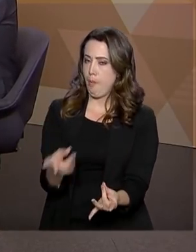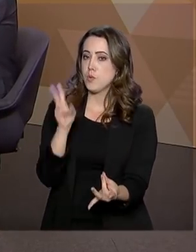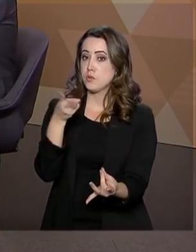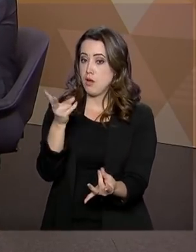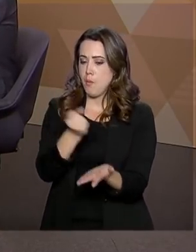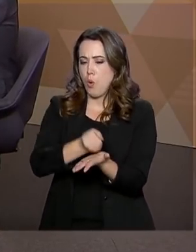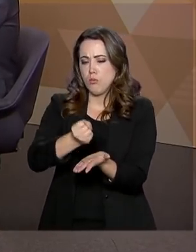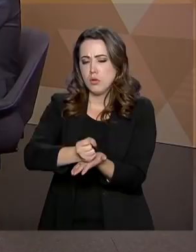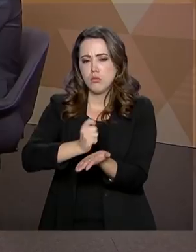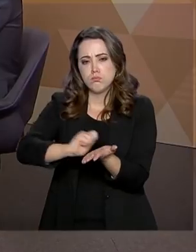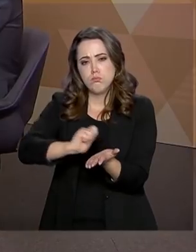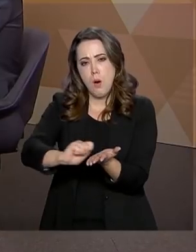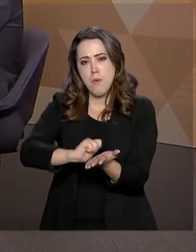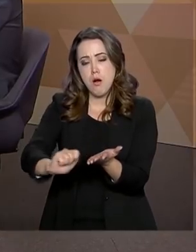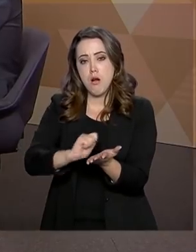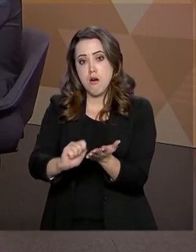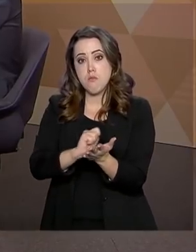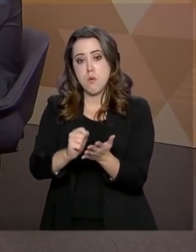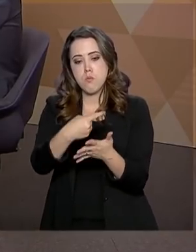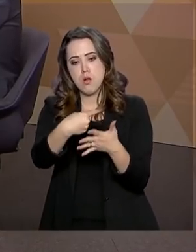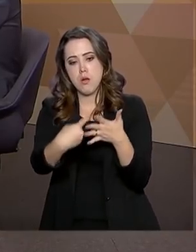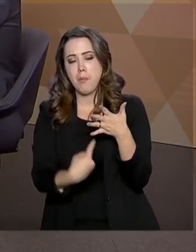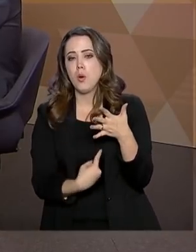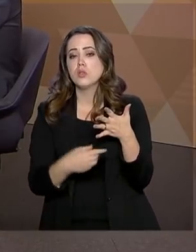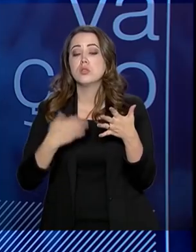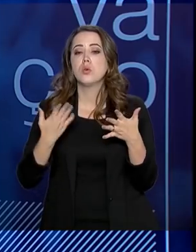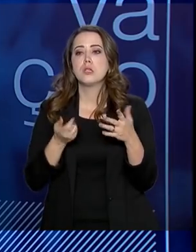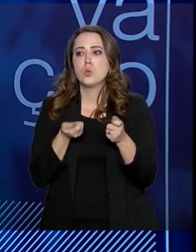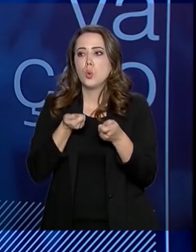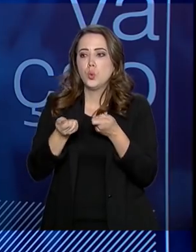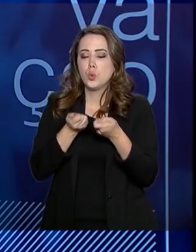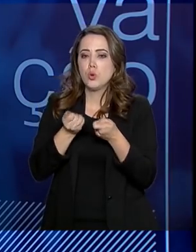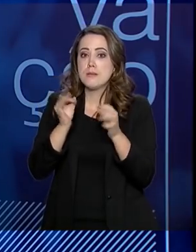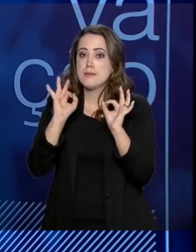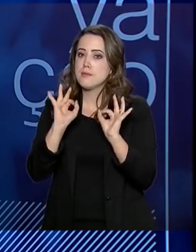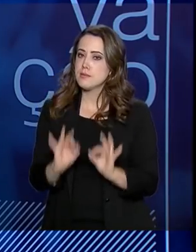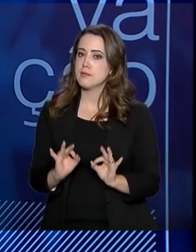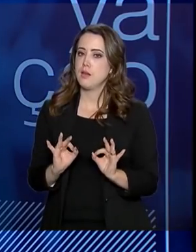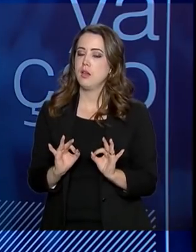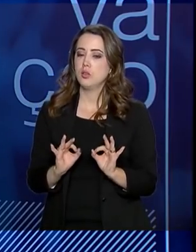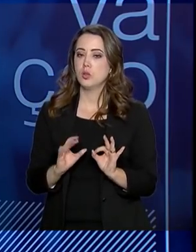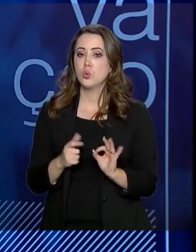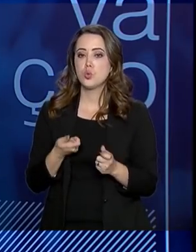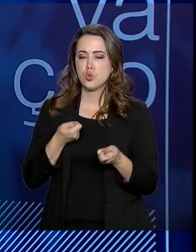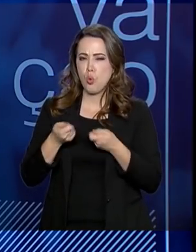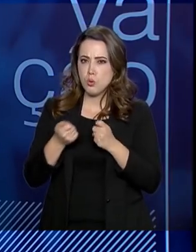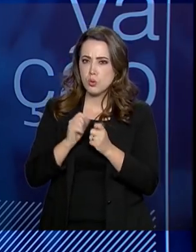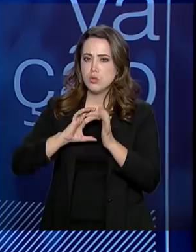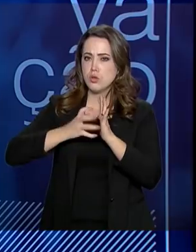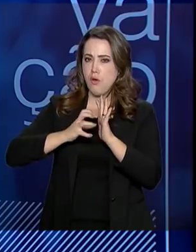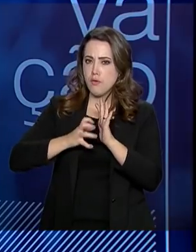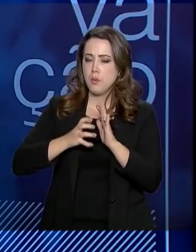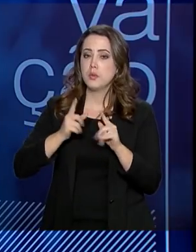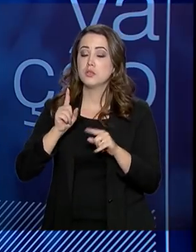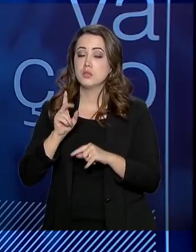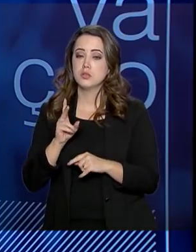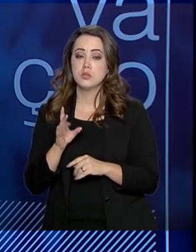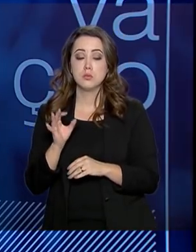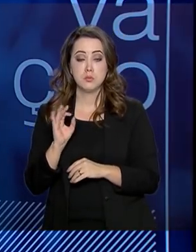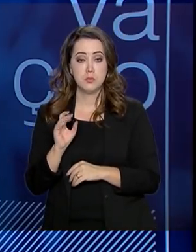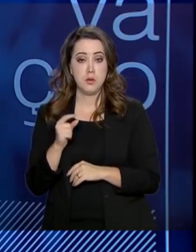contratos que elaboramos, critérios rígidos de proteção de dados, critérios que são auditados para justamente